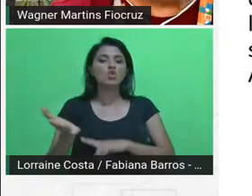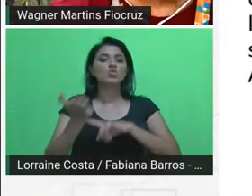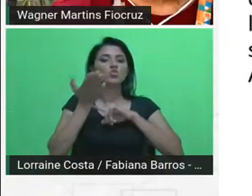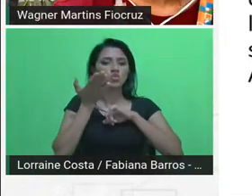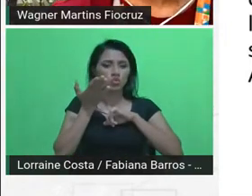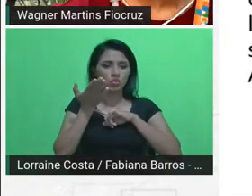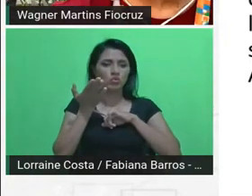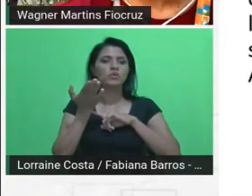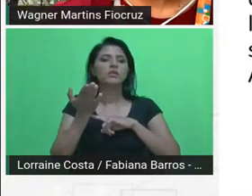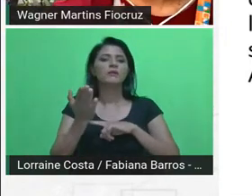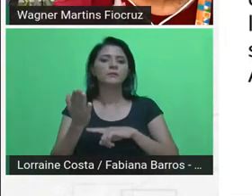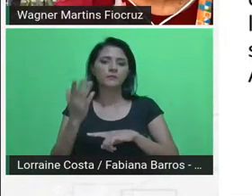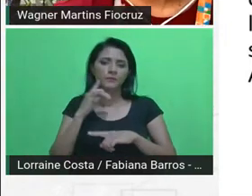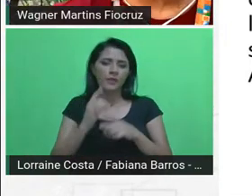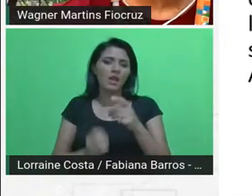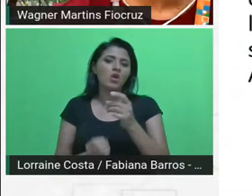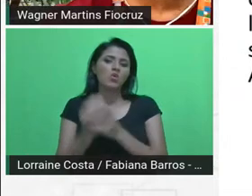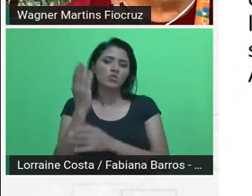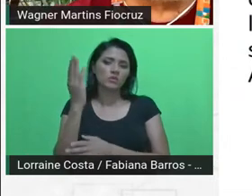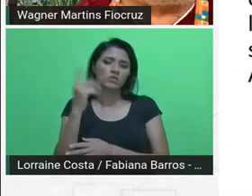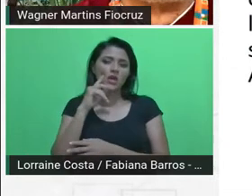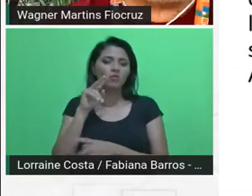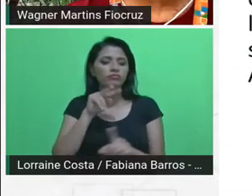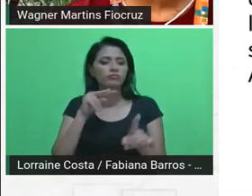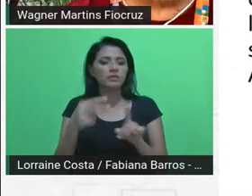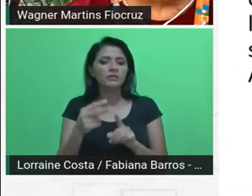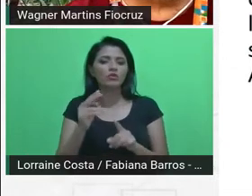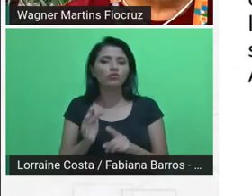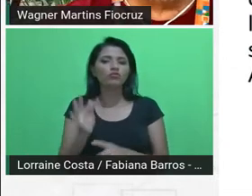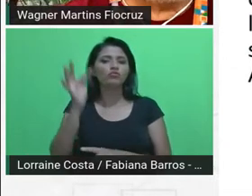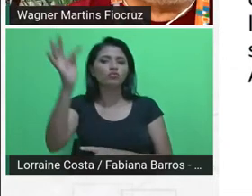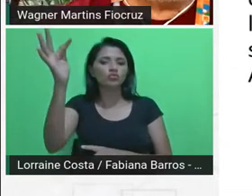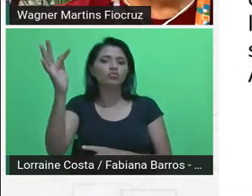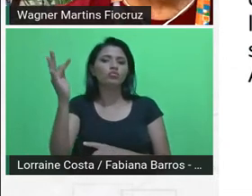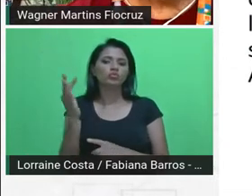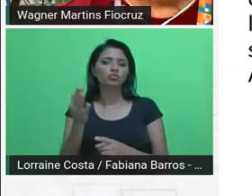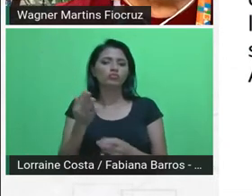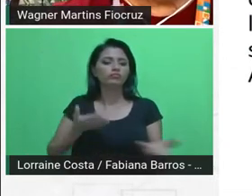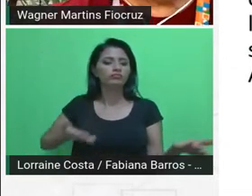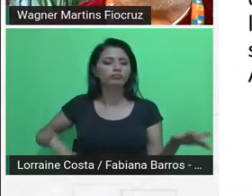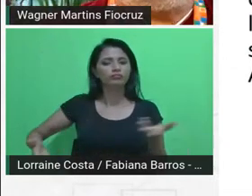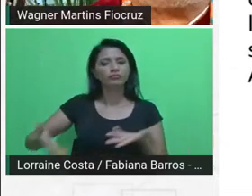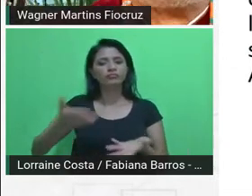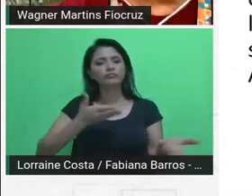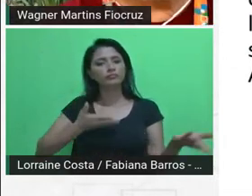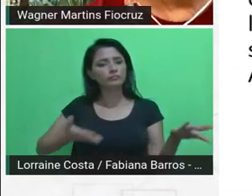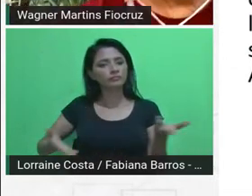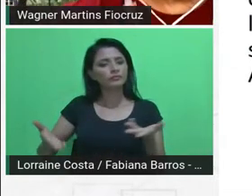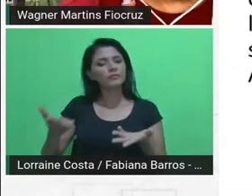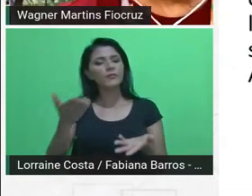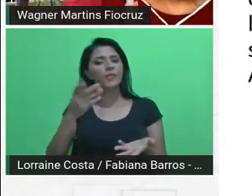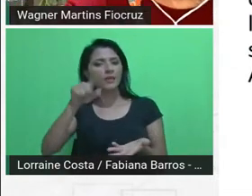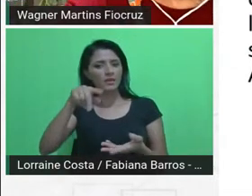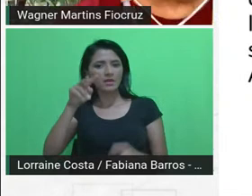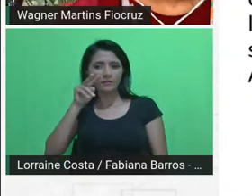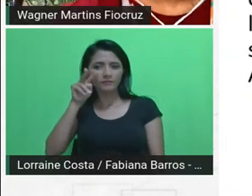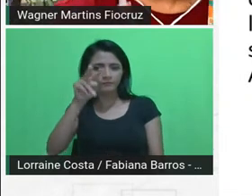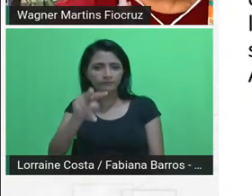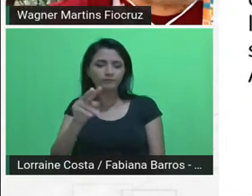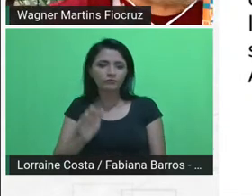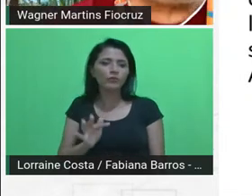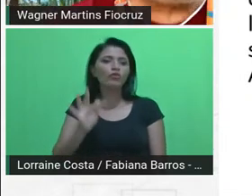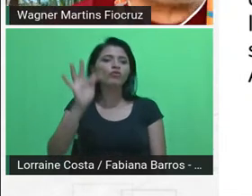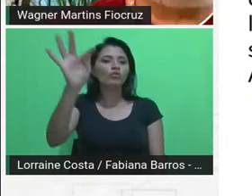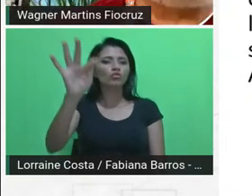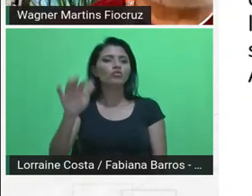construção de visão de futuro compartilhada e essa visão de futuro orientar